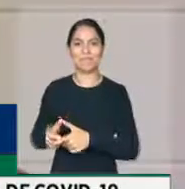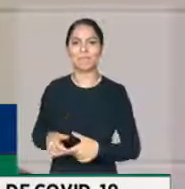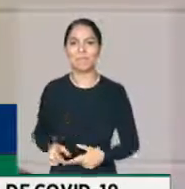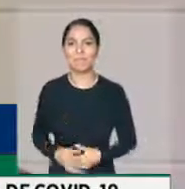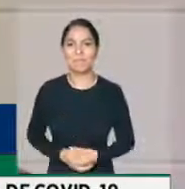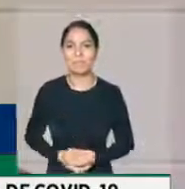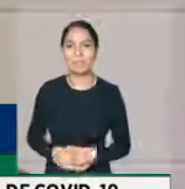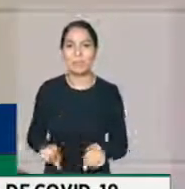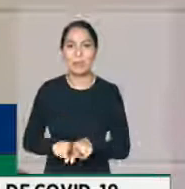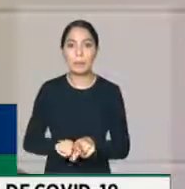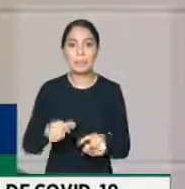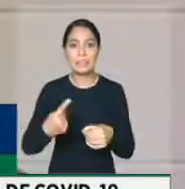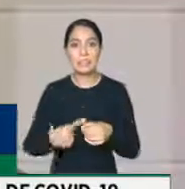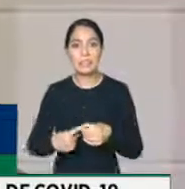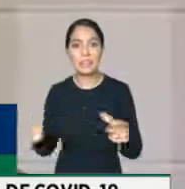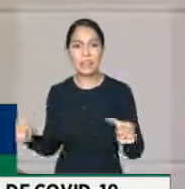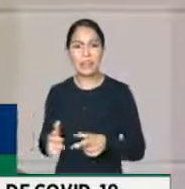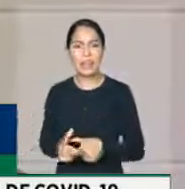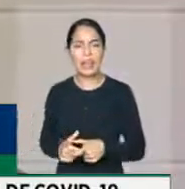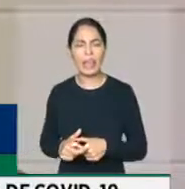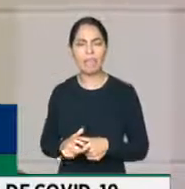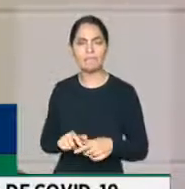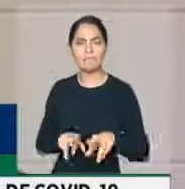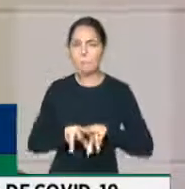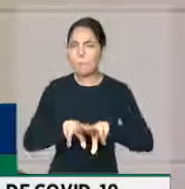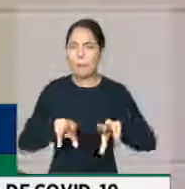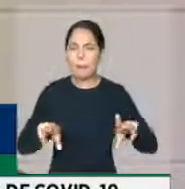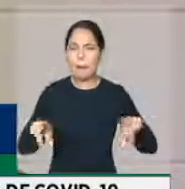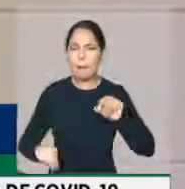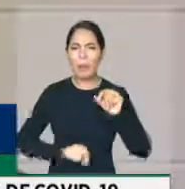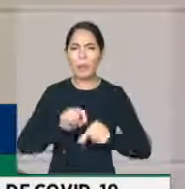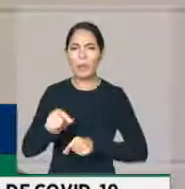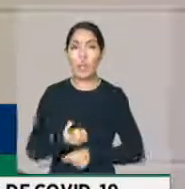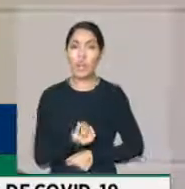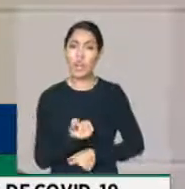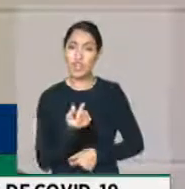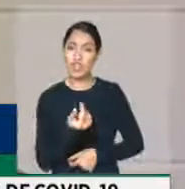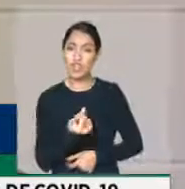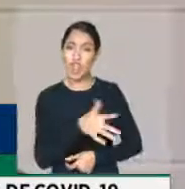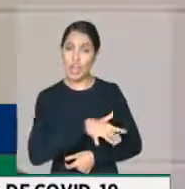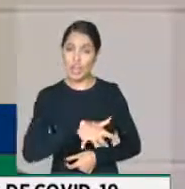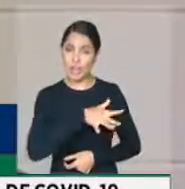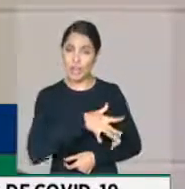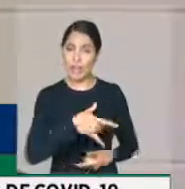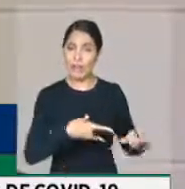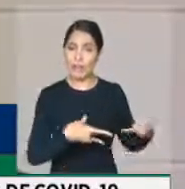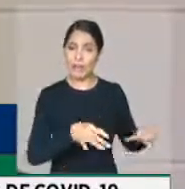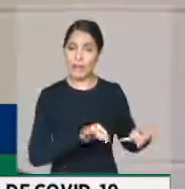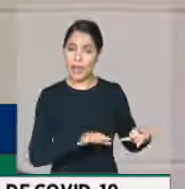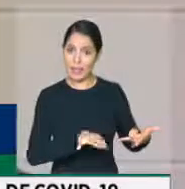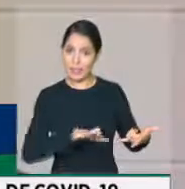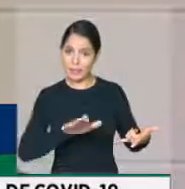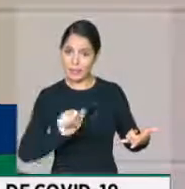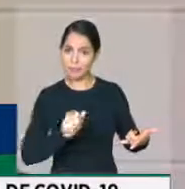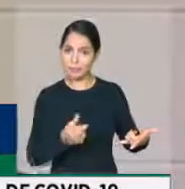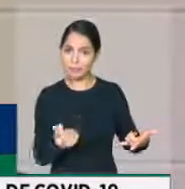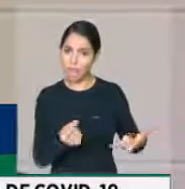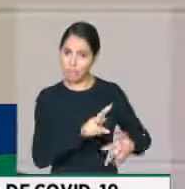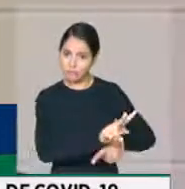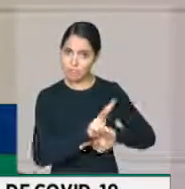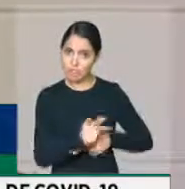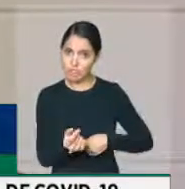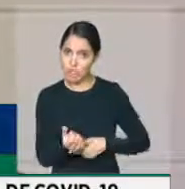as carteiras de empresas que dão crédito para pequenas, micro e médias empresas, que são bancos